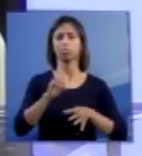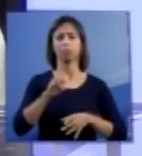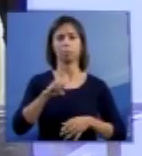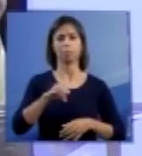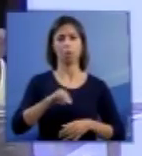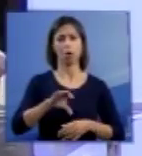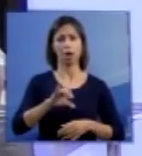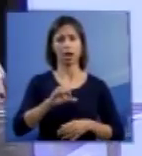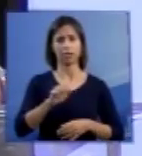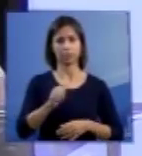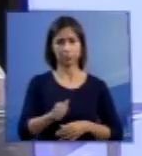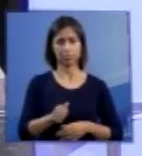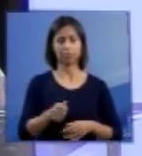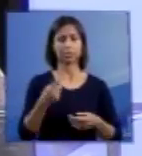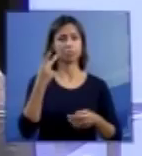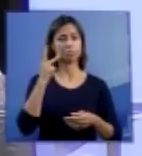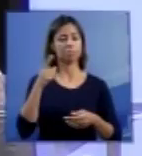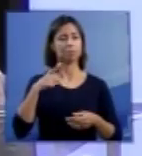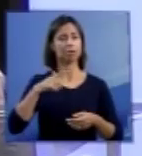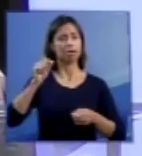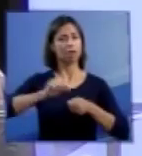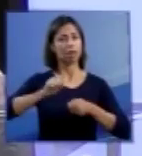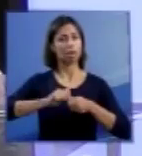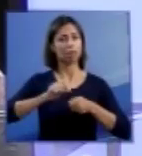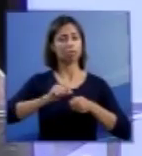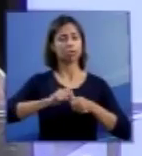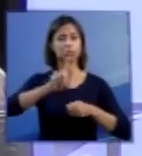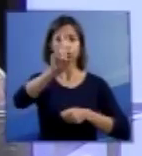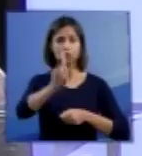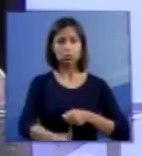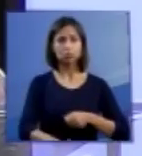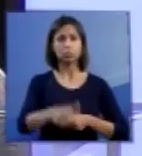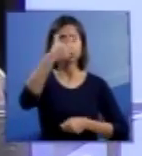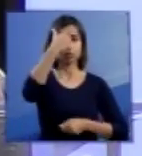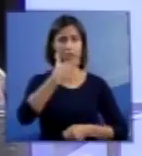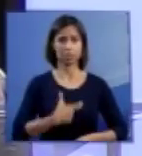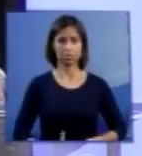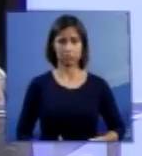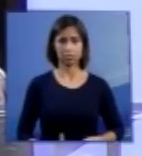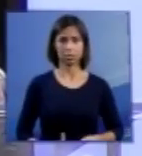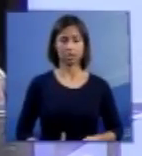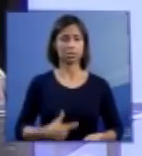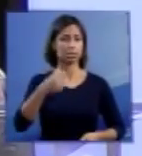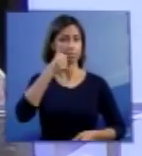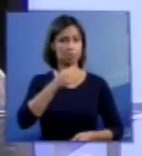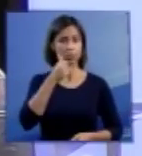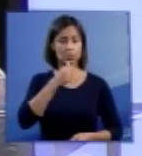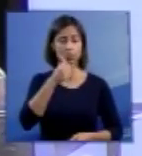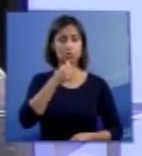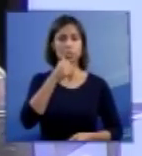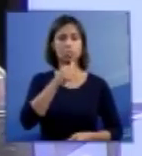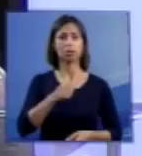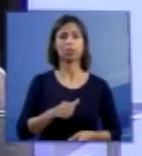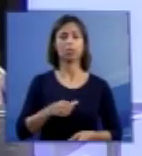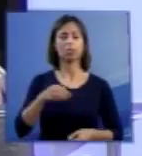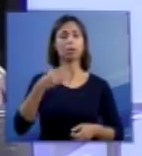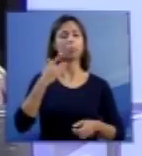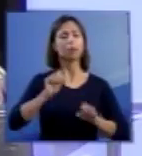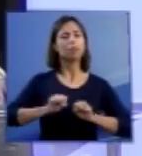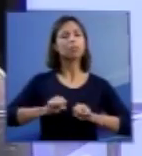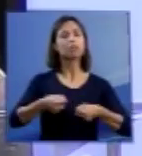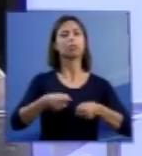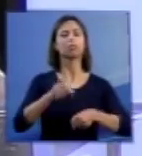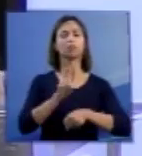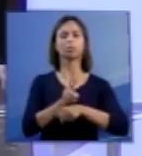e para a realização dos direitos de cidadania das mulheres na defesa